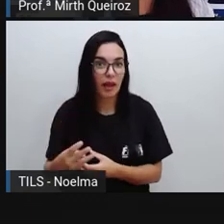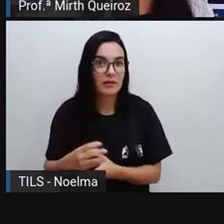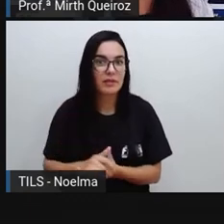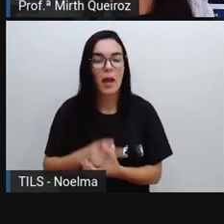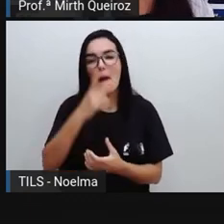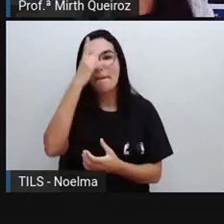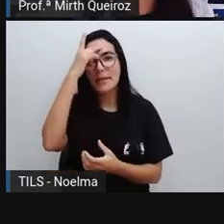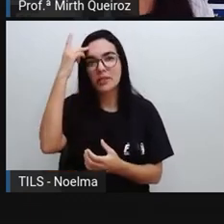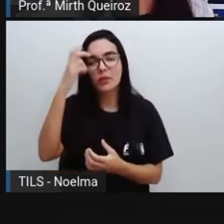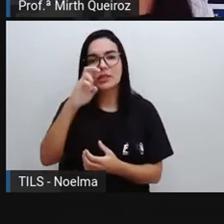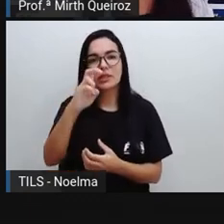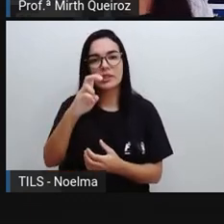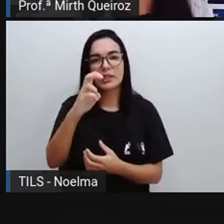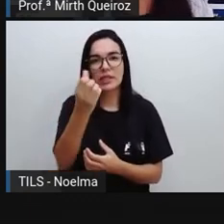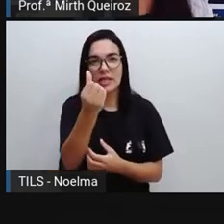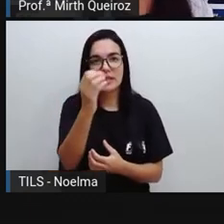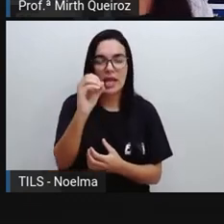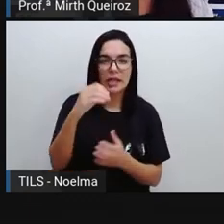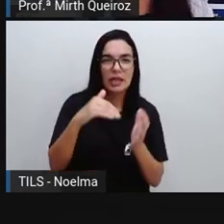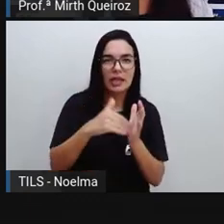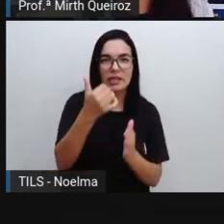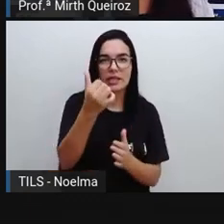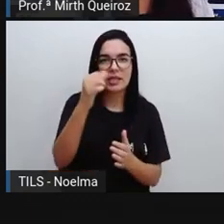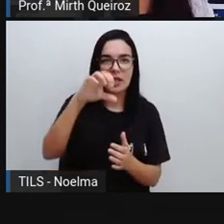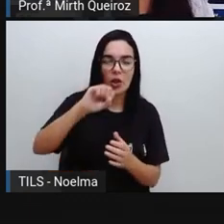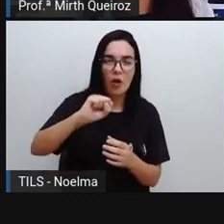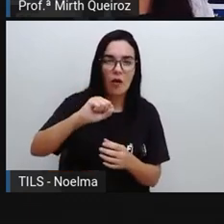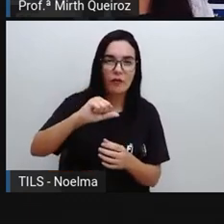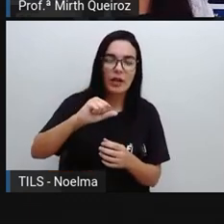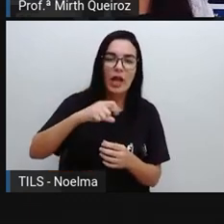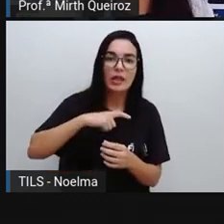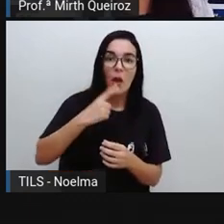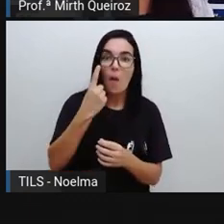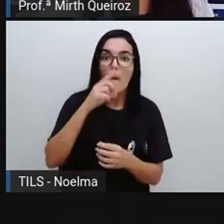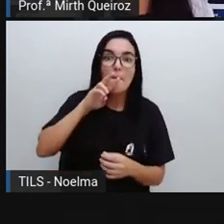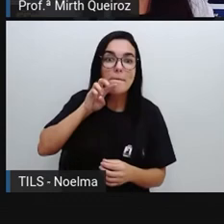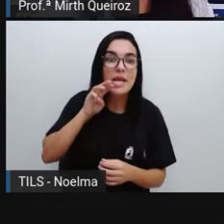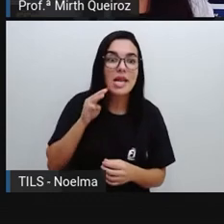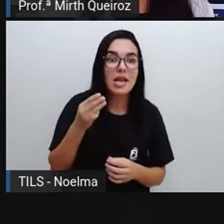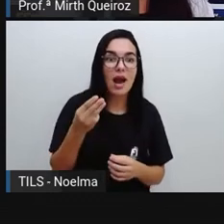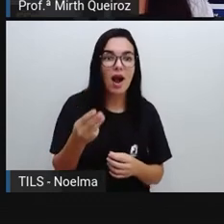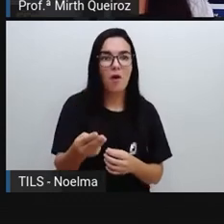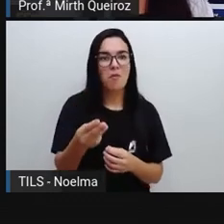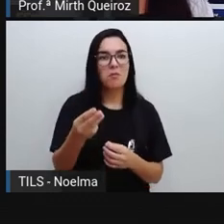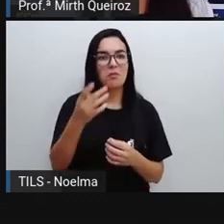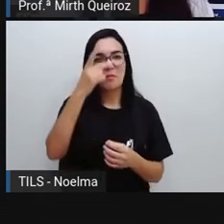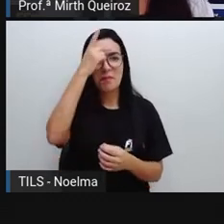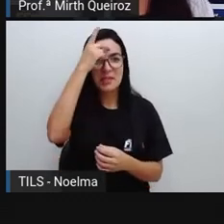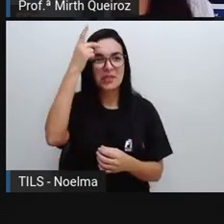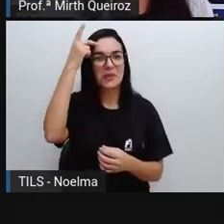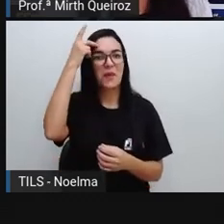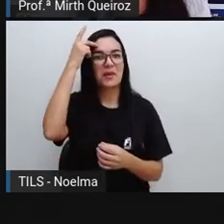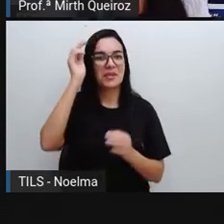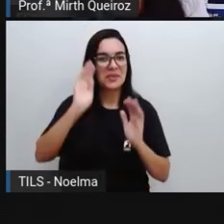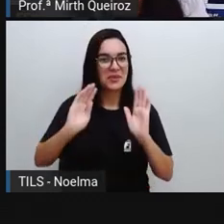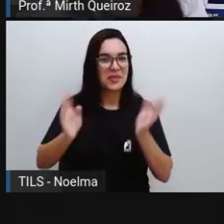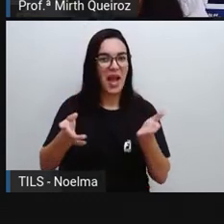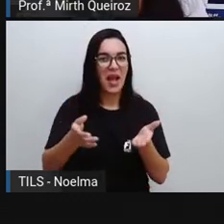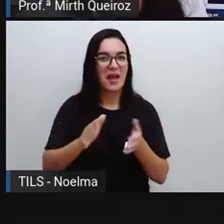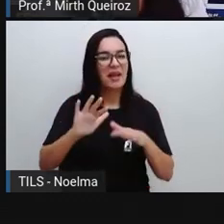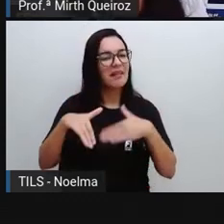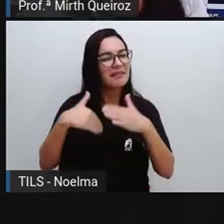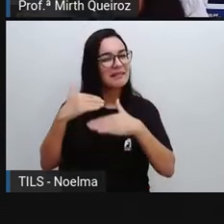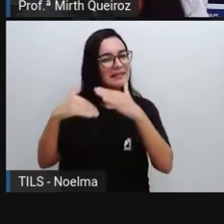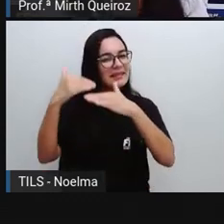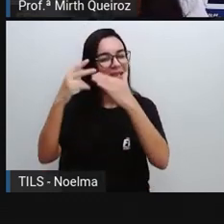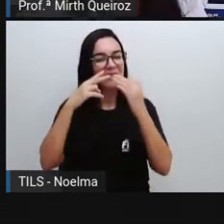Pessoas de 60 a 69 anos, 1.039.498. E aí, gente